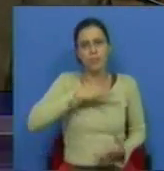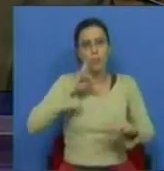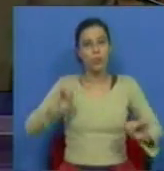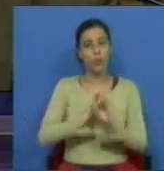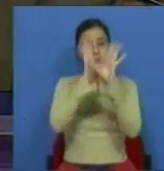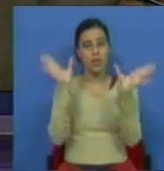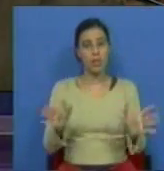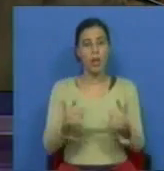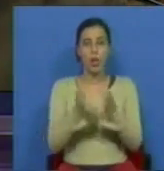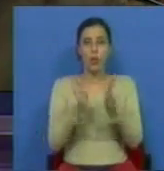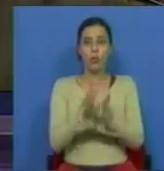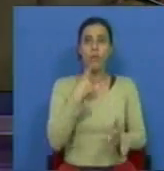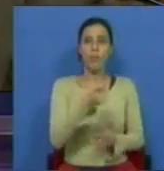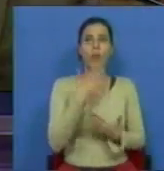esclarecesse acerca de tudo isto que lhe perguntei. Muito obrigado.